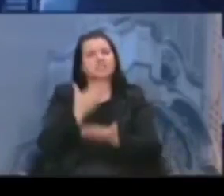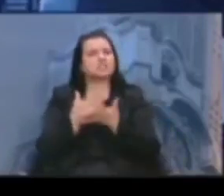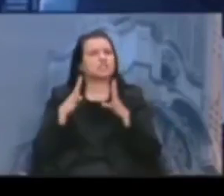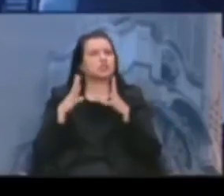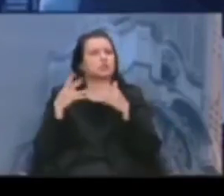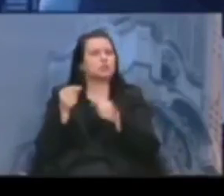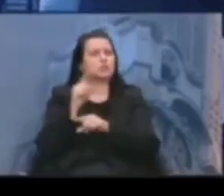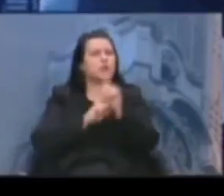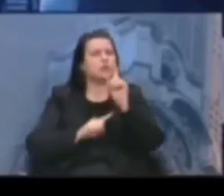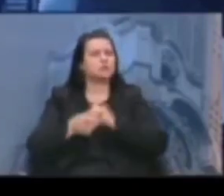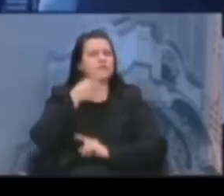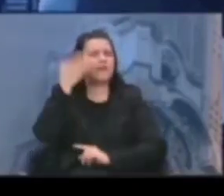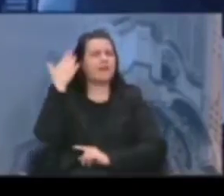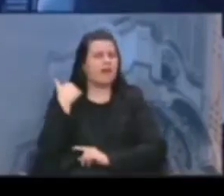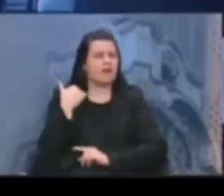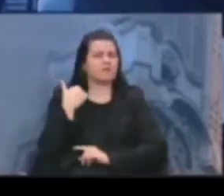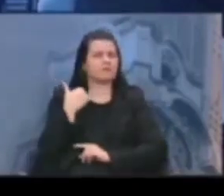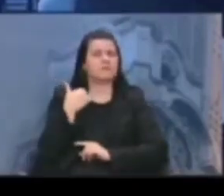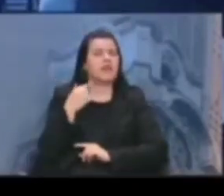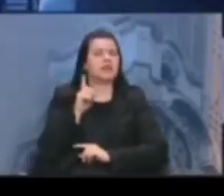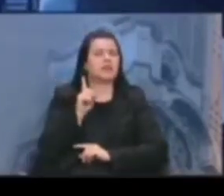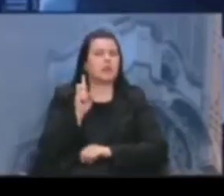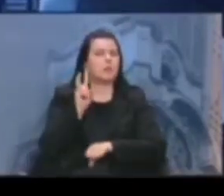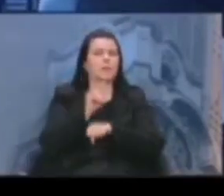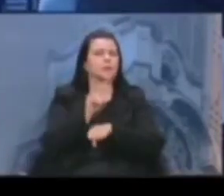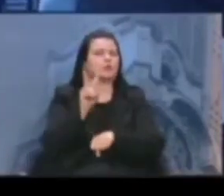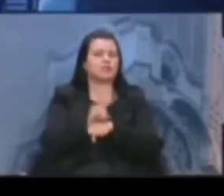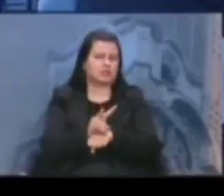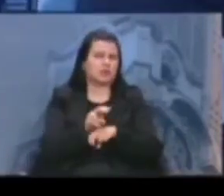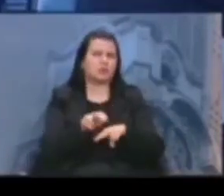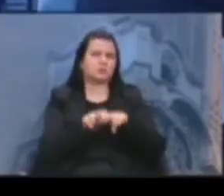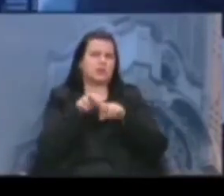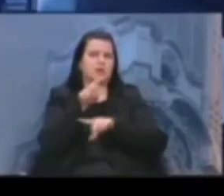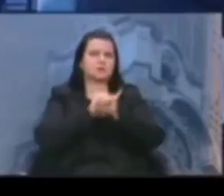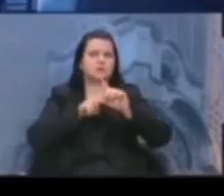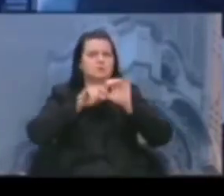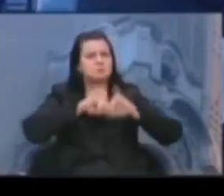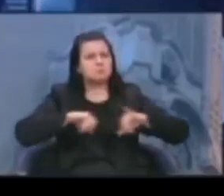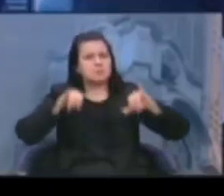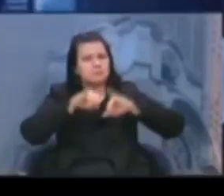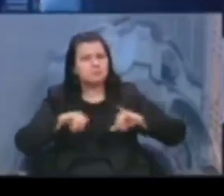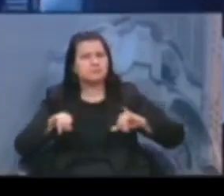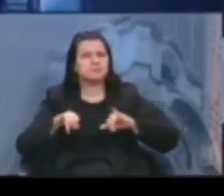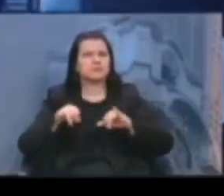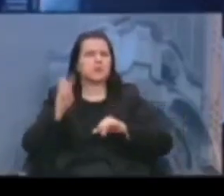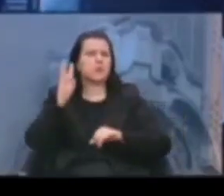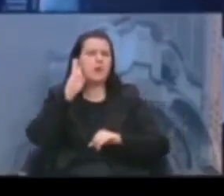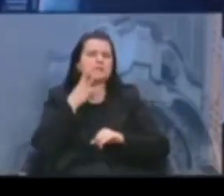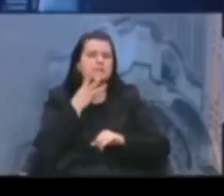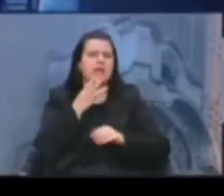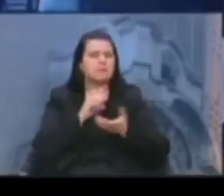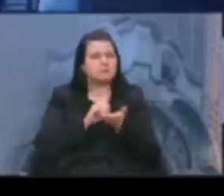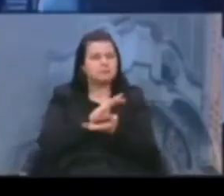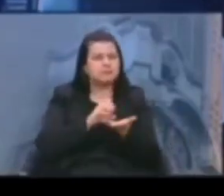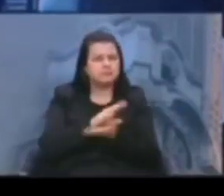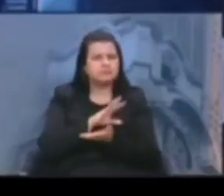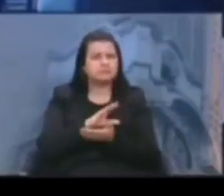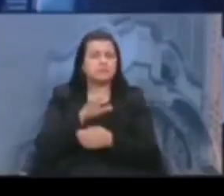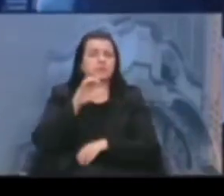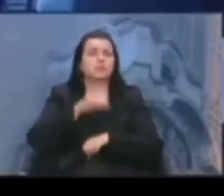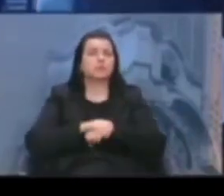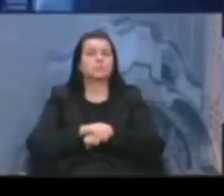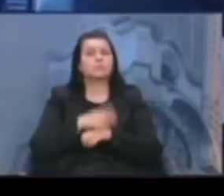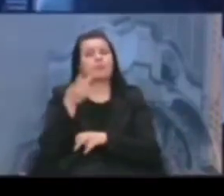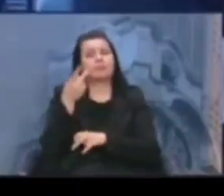da conspiração, ela não se protegeu como deveria por causa dessas notícias que vinham do wax dela. A culpa muito dela ter